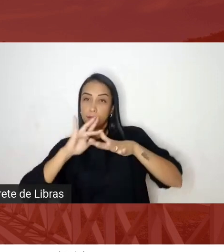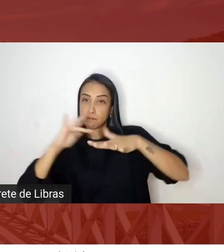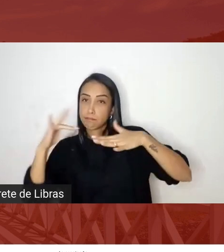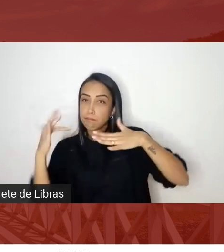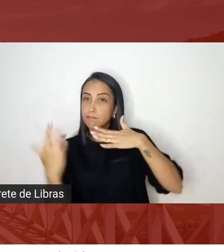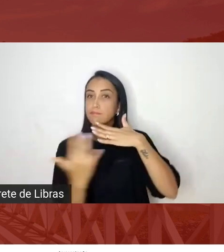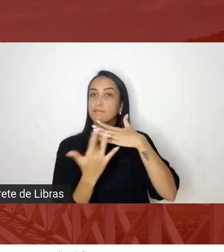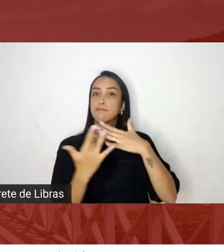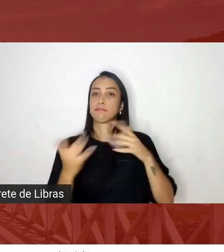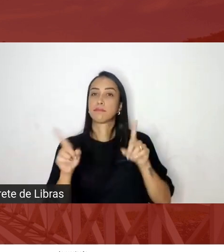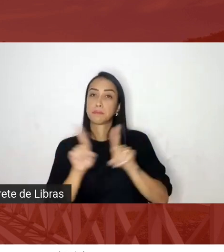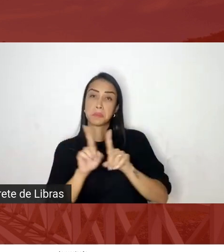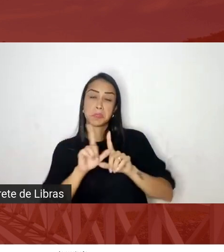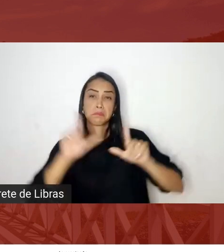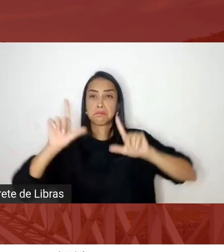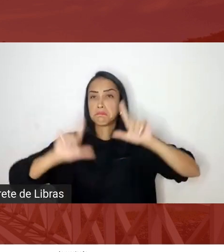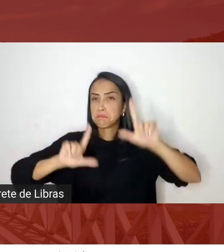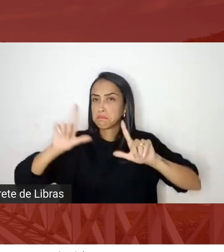que